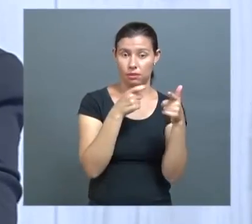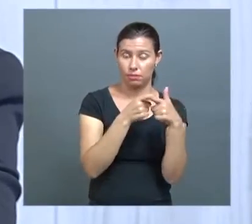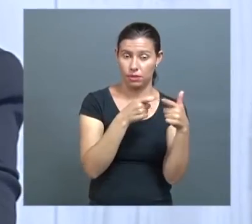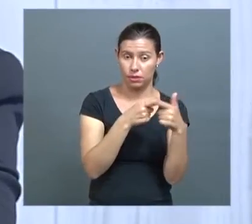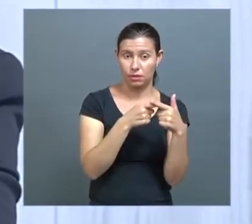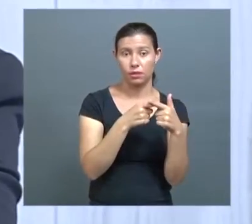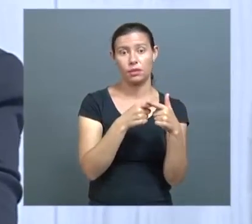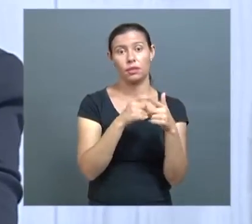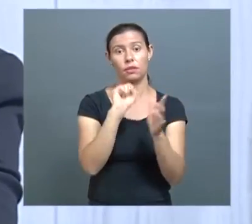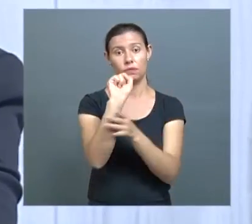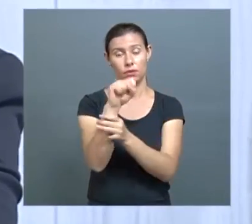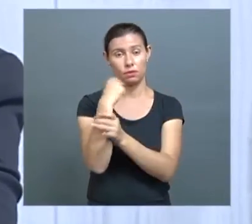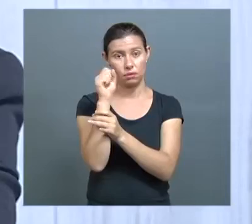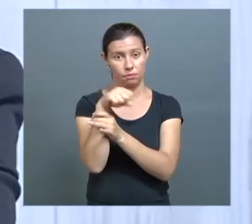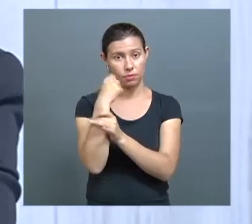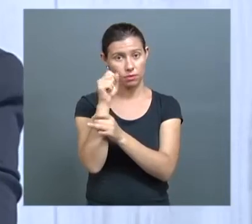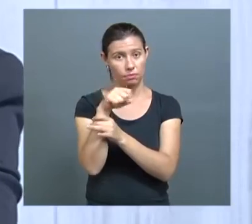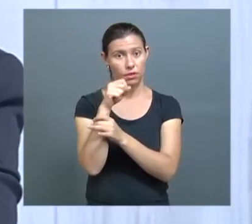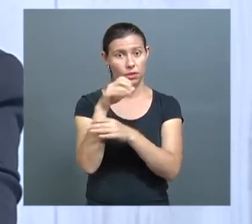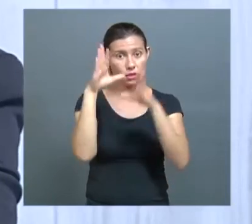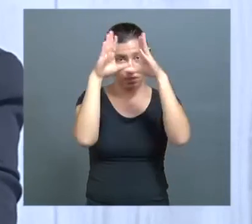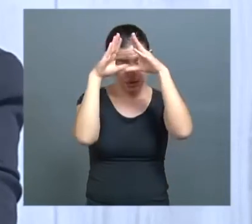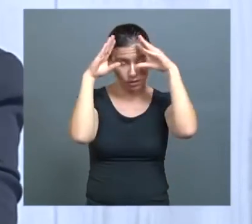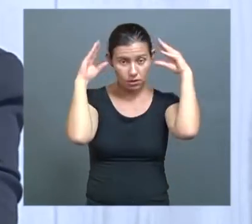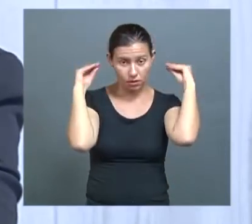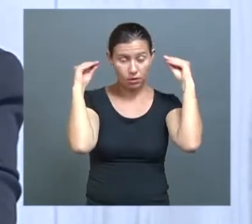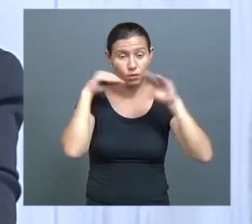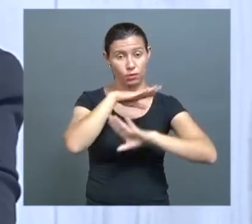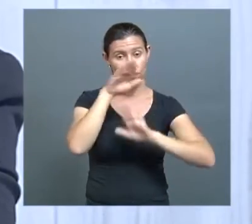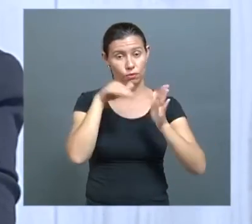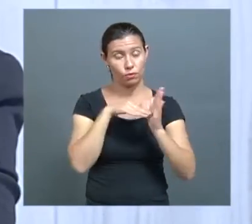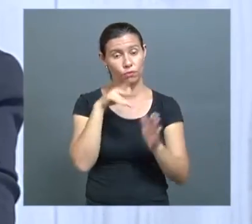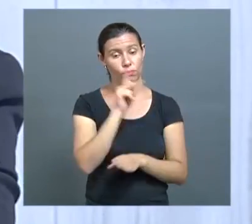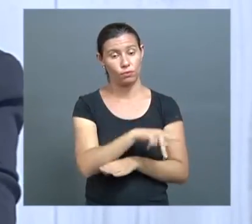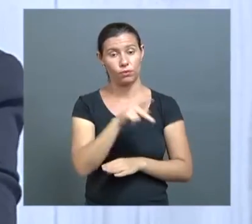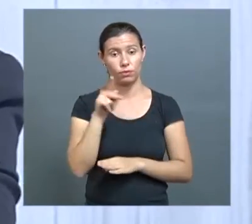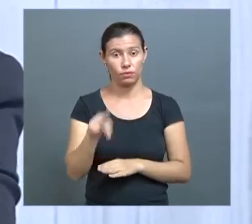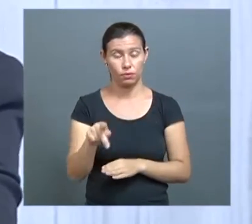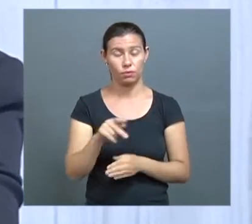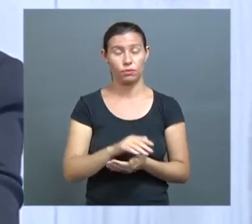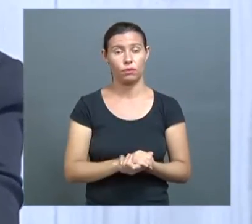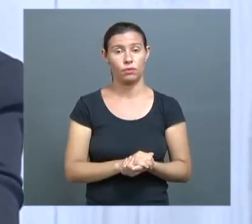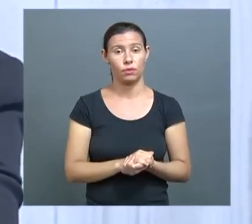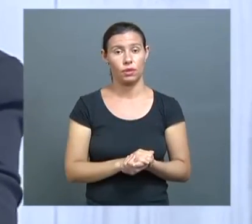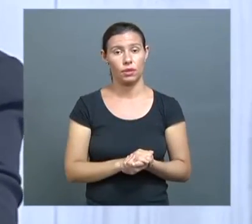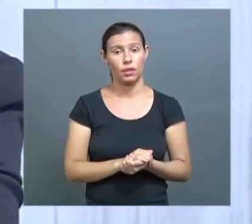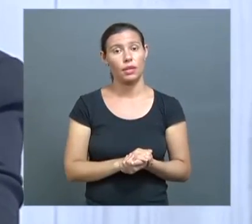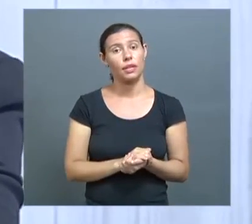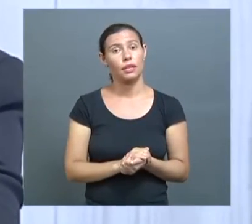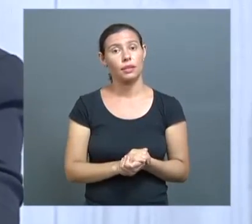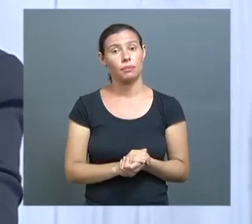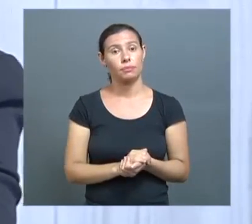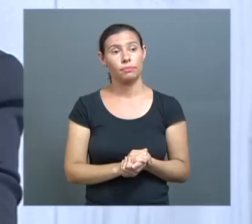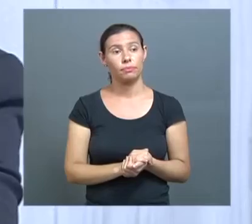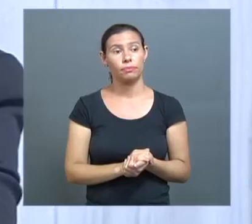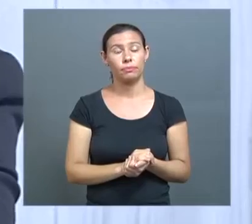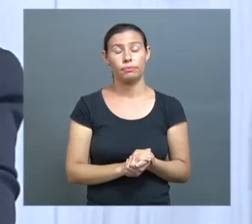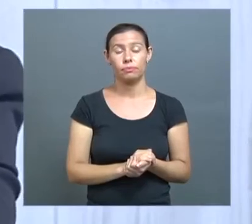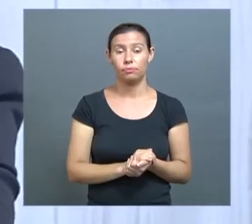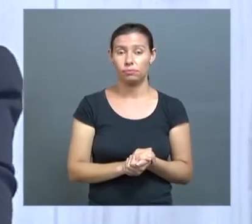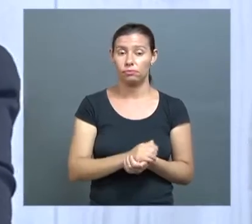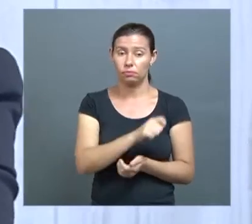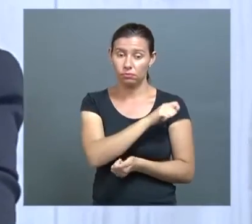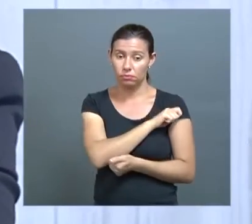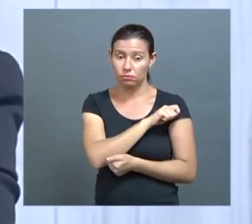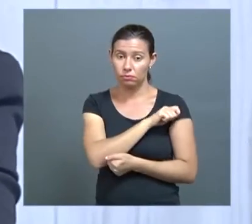na fisioterapia, na enfermagem. Então, todos os professores dessas áreas que estavam fazendo plantão hospitalar